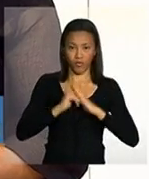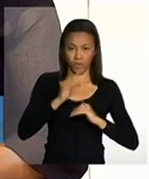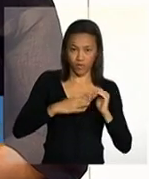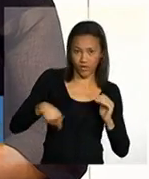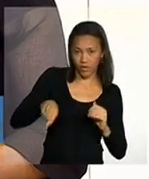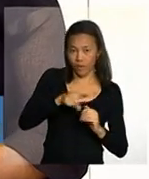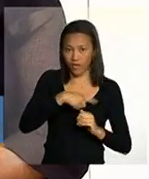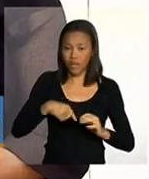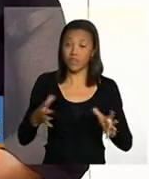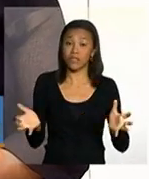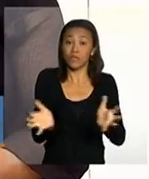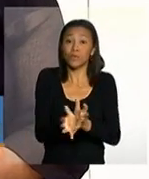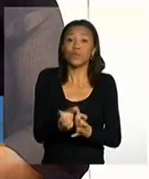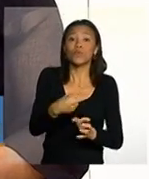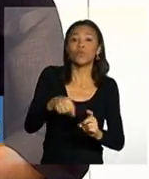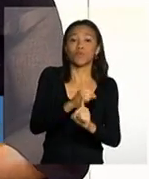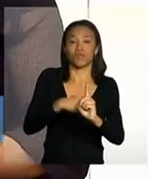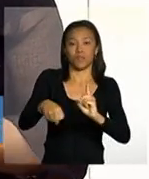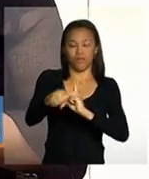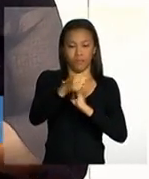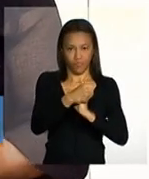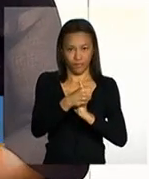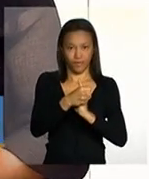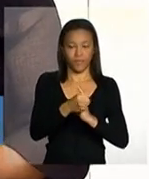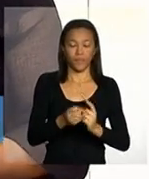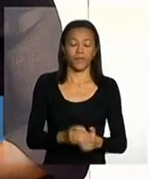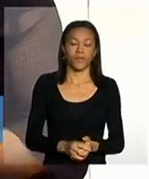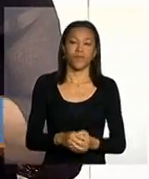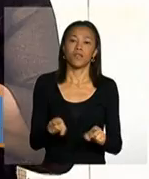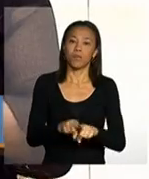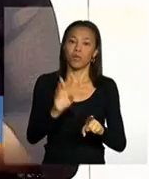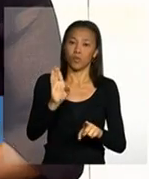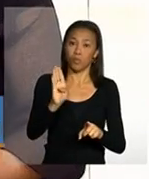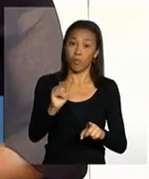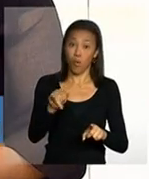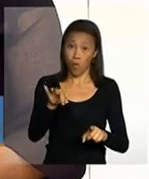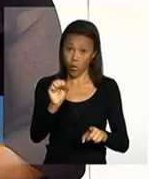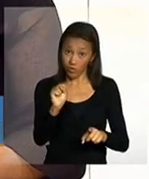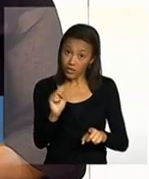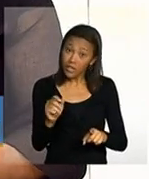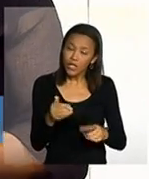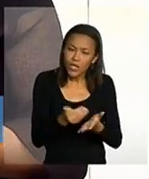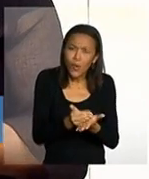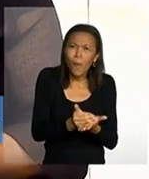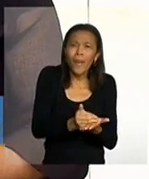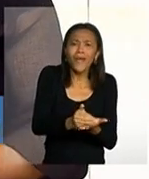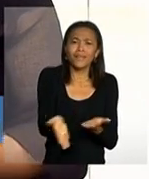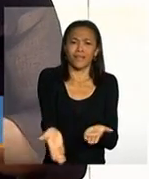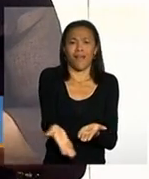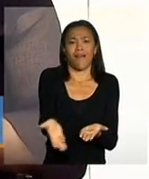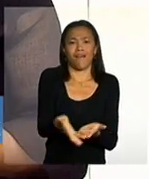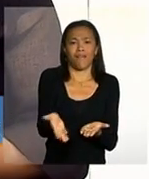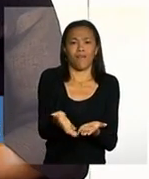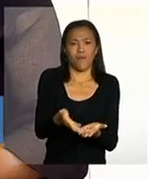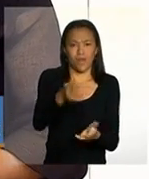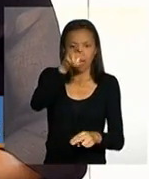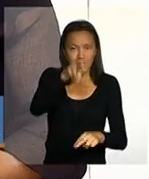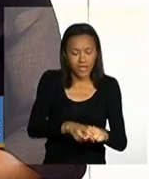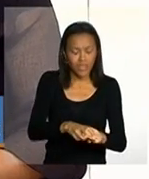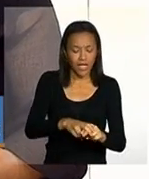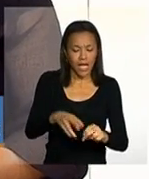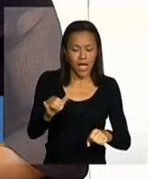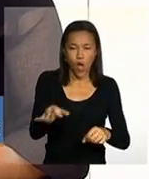assistência social gestão do bolsa que já comecem agora a sentar estabelecer